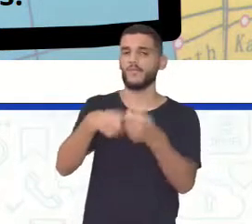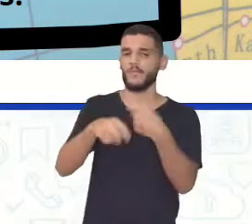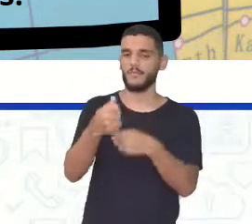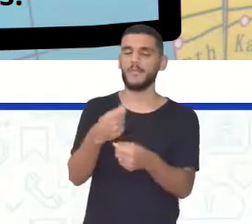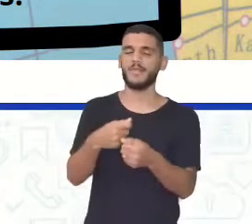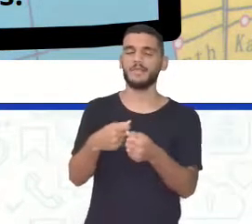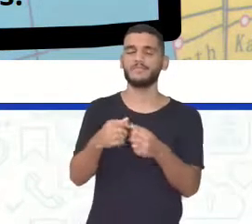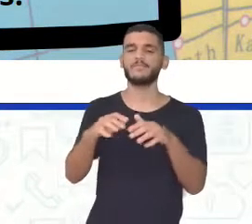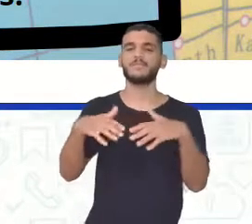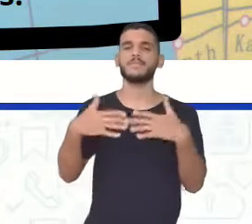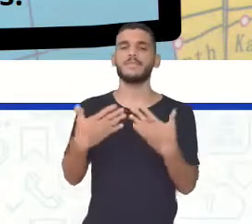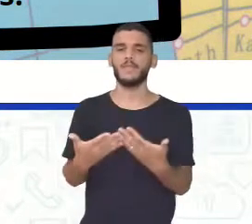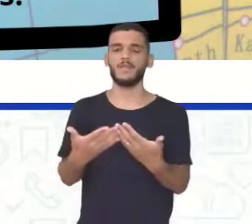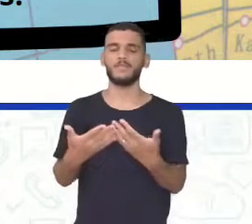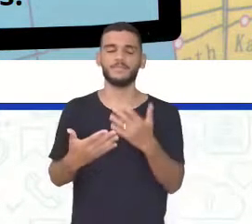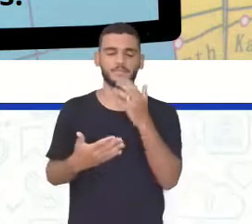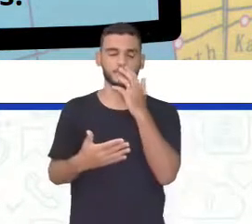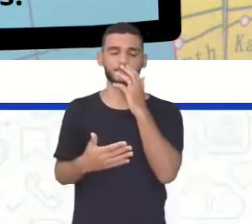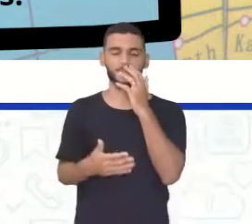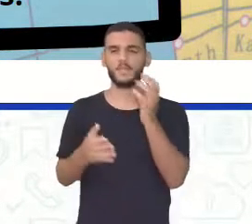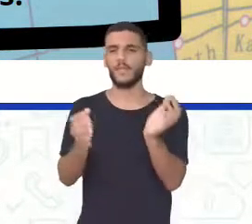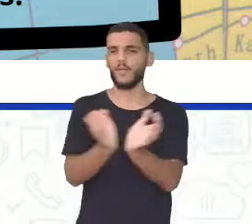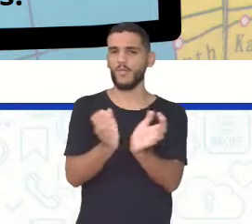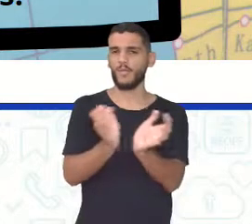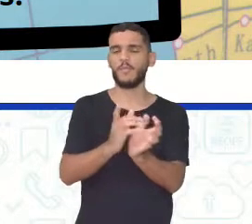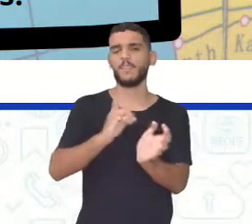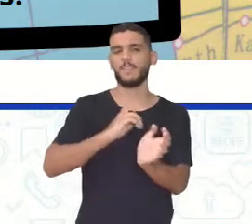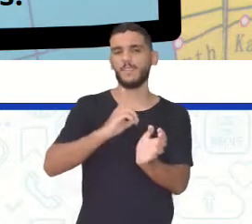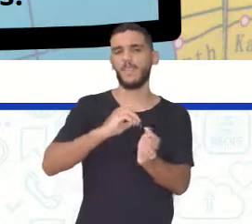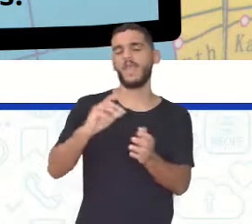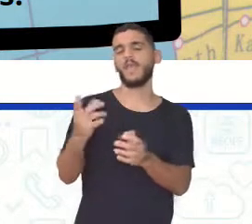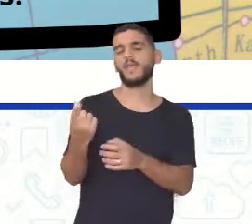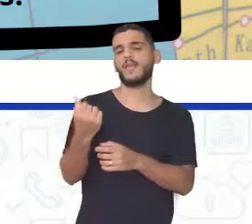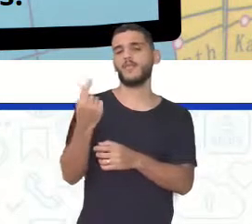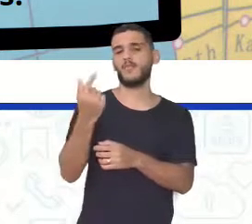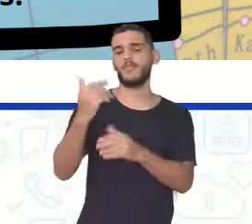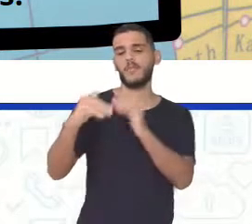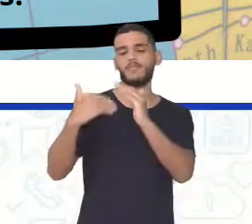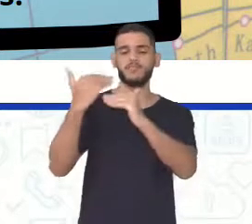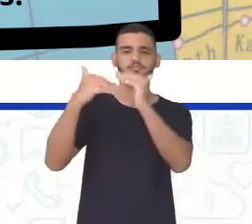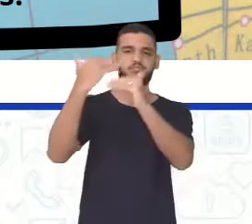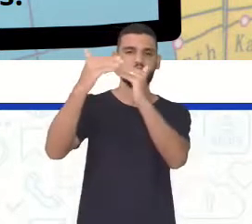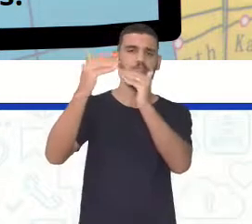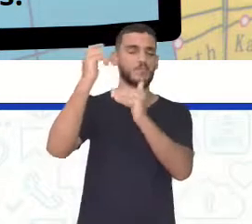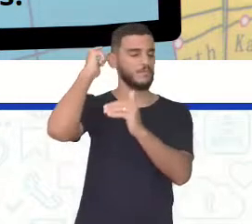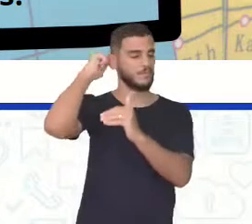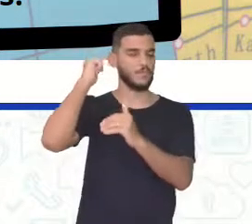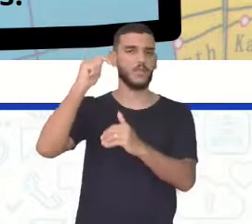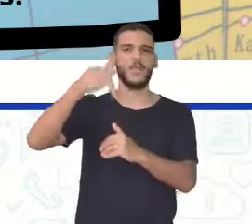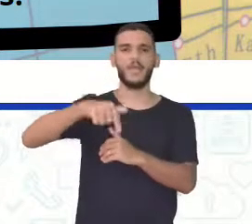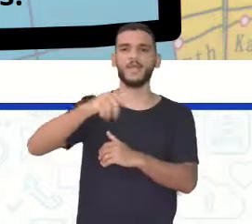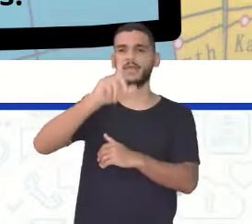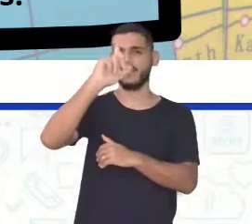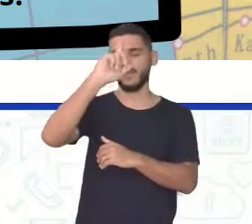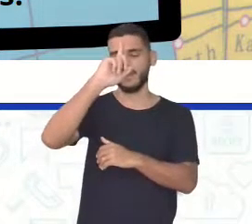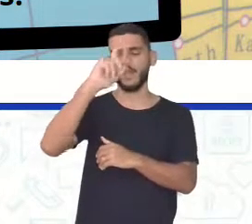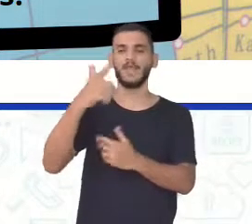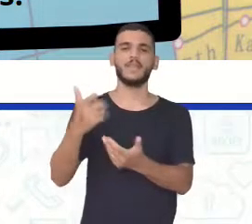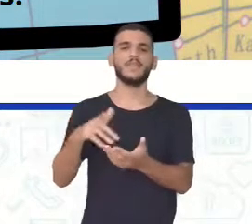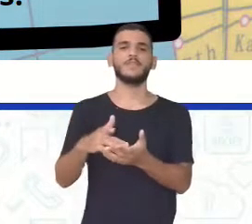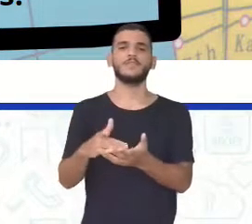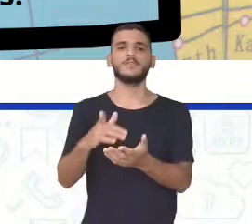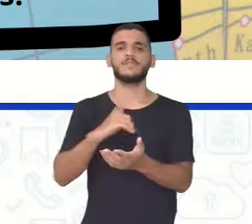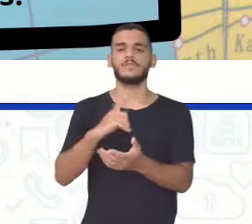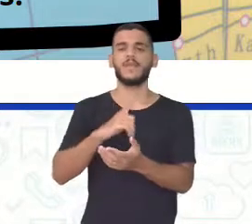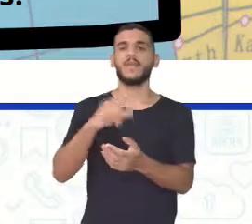Os anglo-saxões Possuem economia Mais desenvolvida Os latinos Apresentam Economia